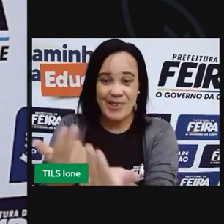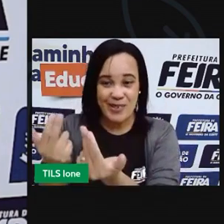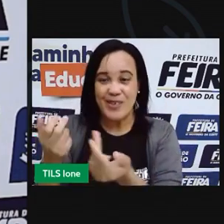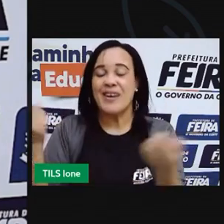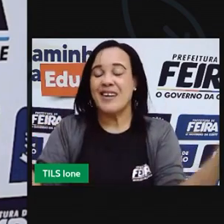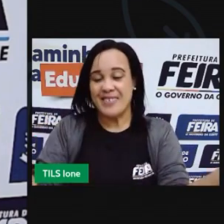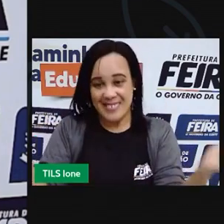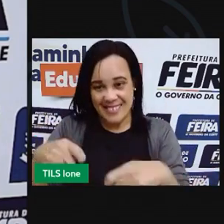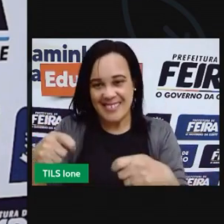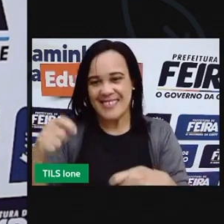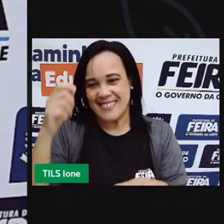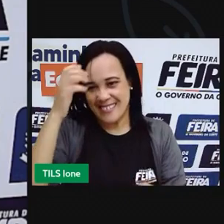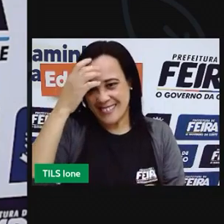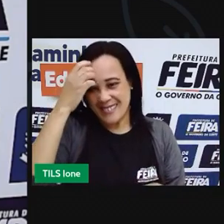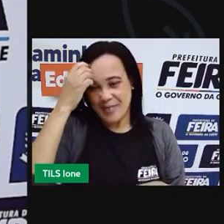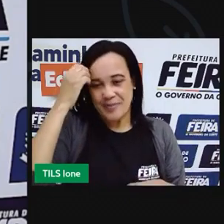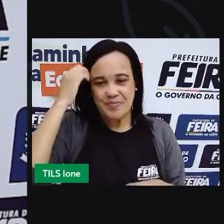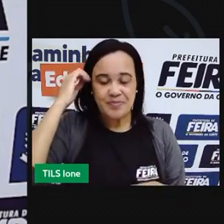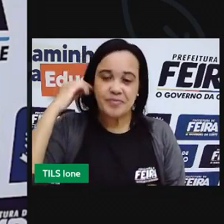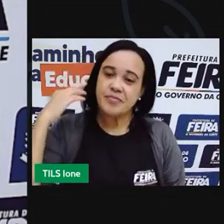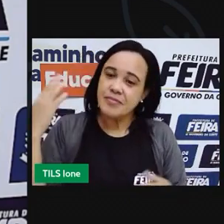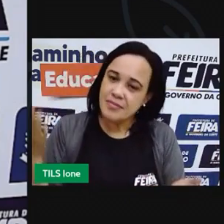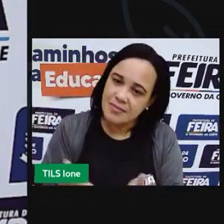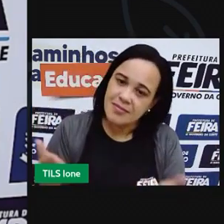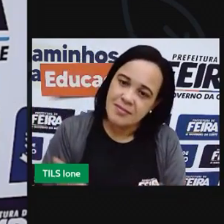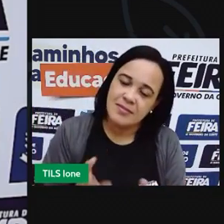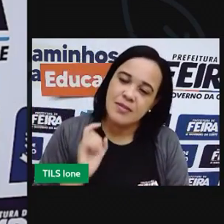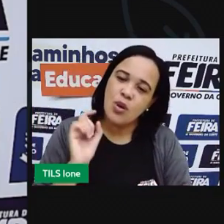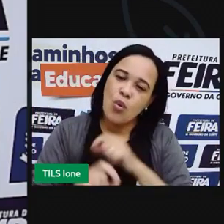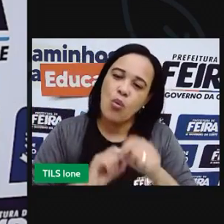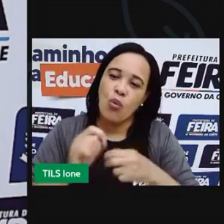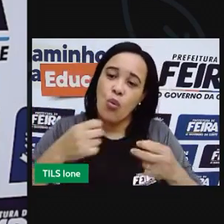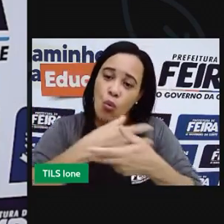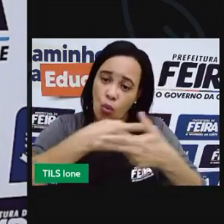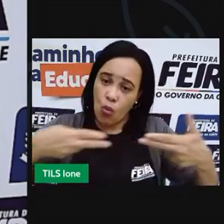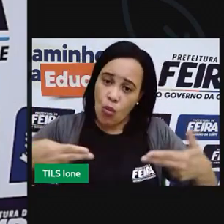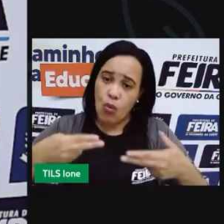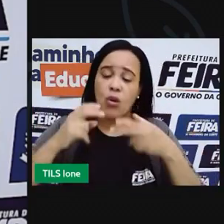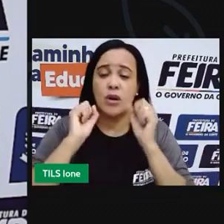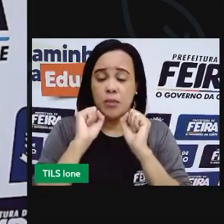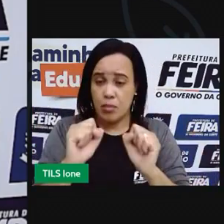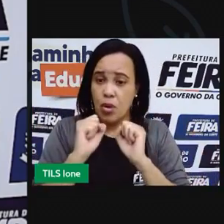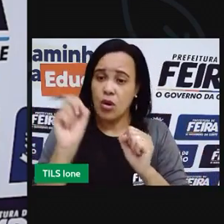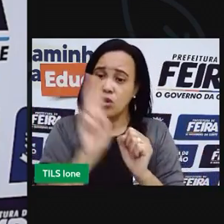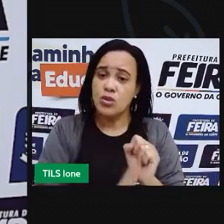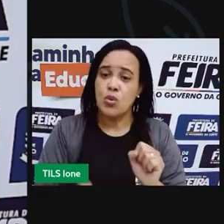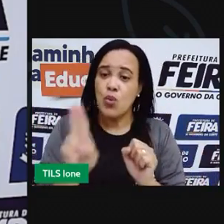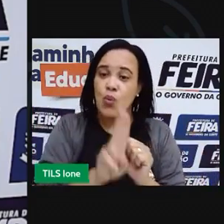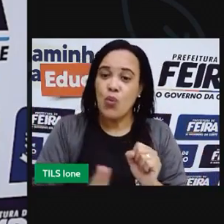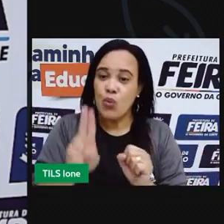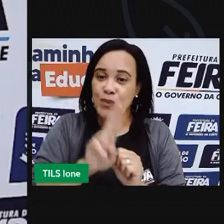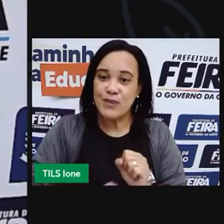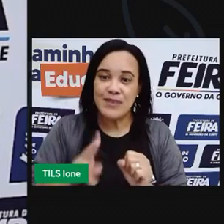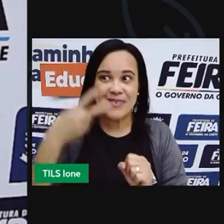Agora, eu quero mostrar para vocês outros objetos que vocês podem utilizar para contar a história, além dos